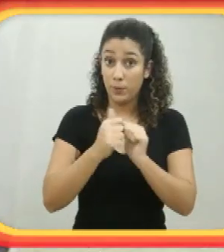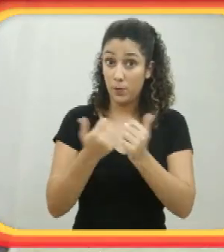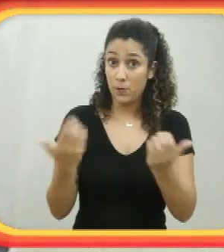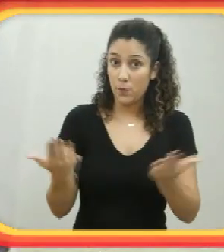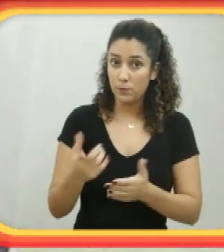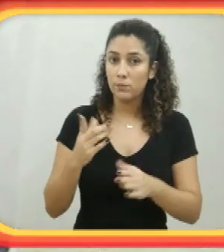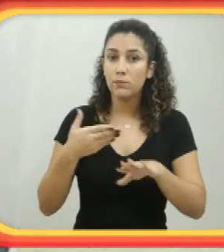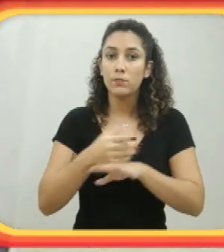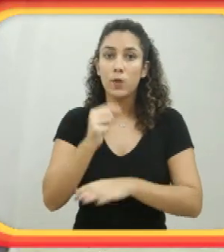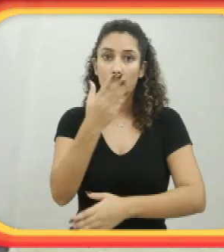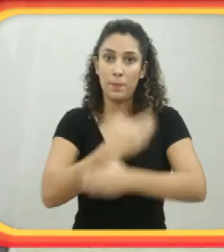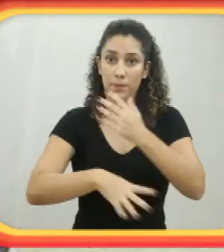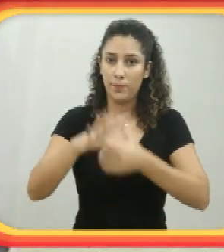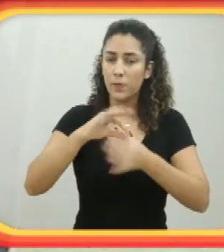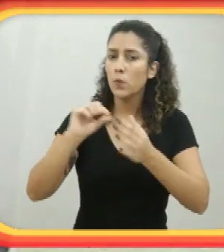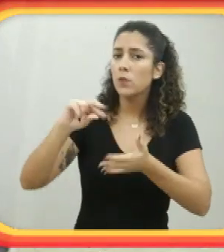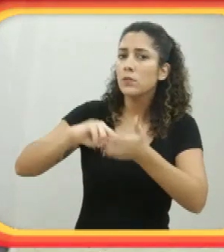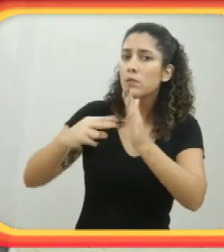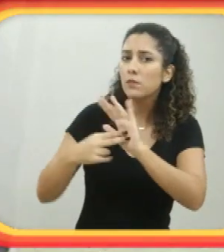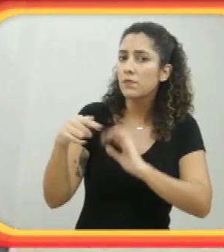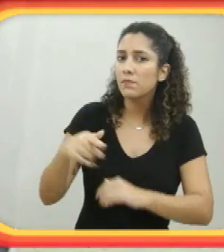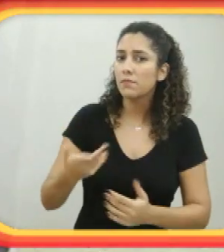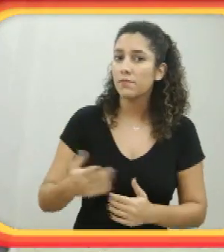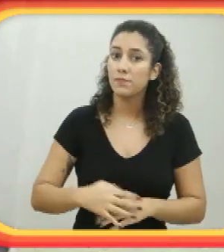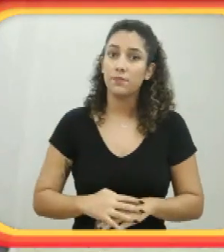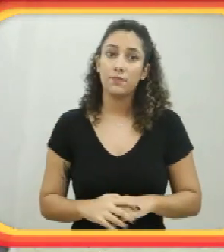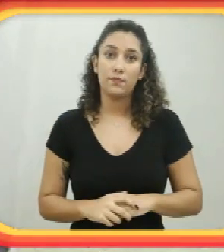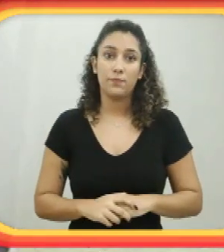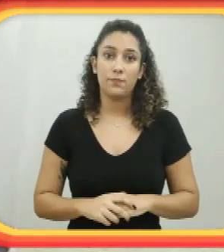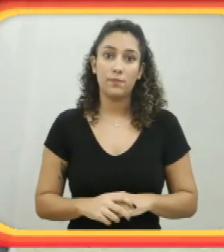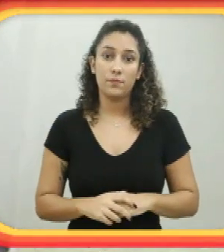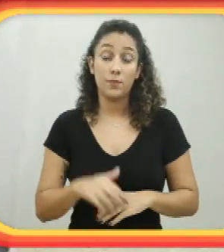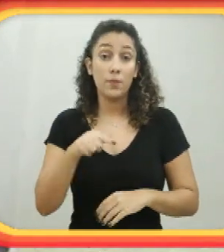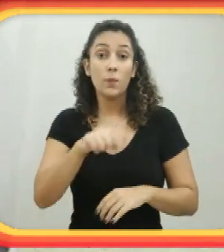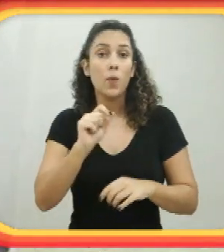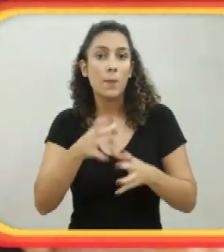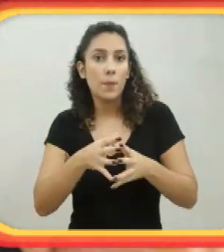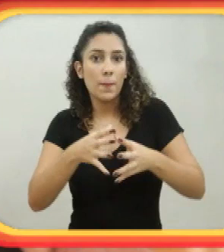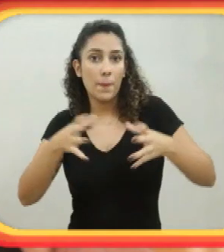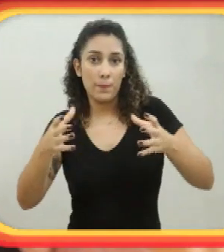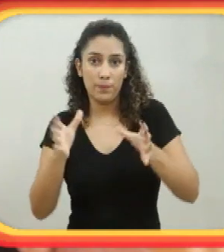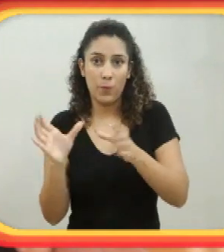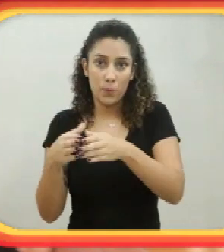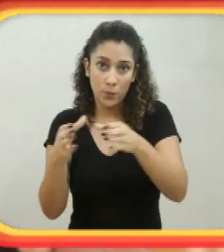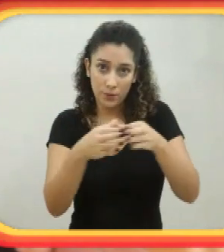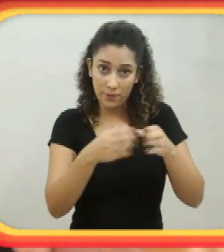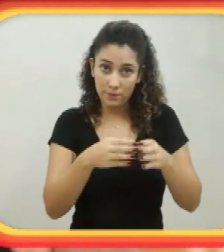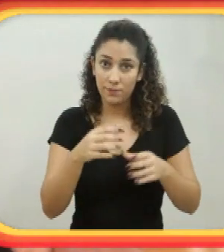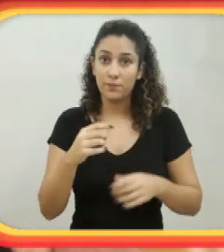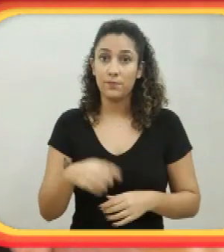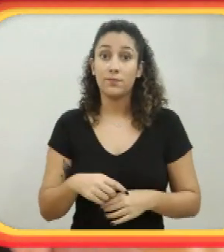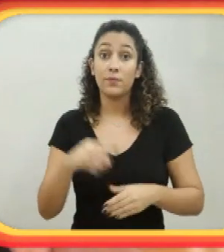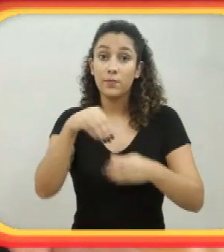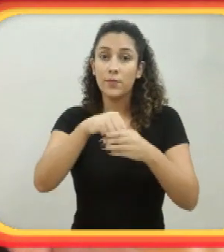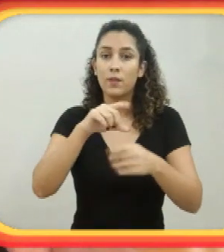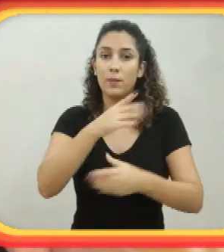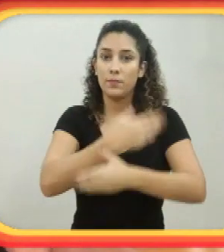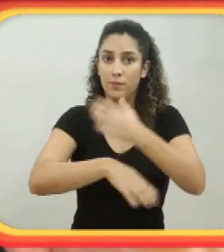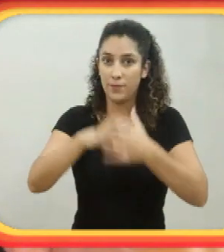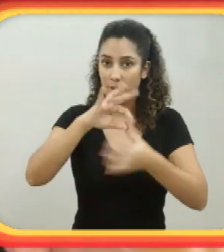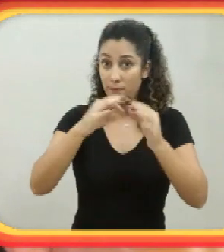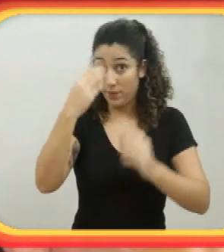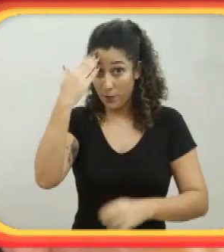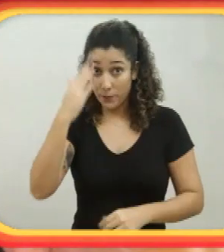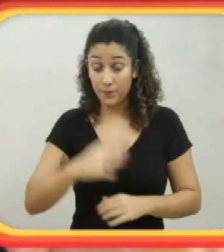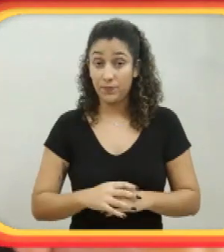esporte hoje é entrando nas Paralimpíadas. O que isso significa? O crescimento da modalidade, estando nas